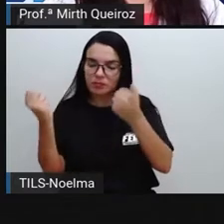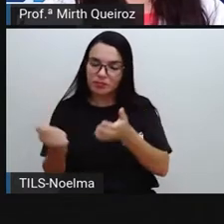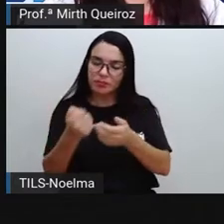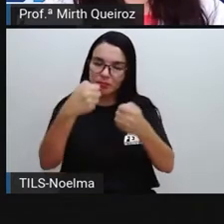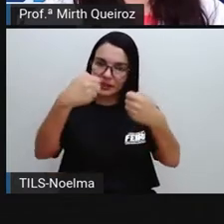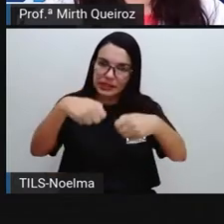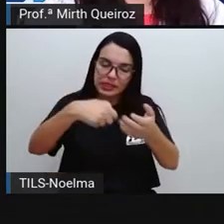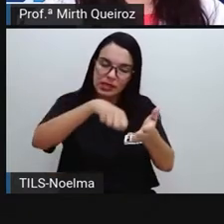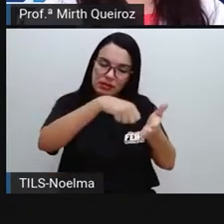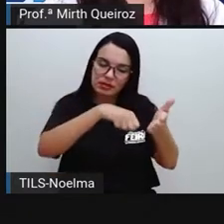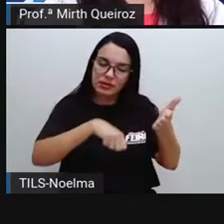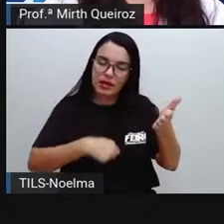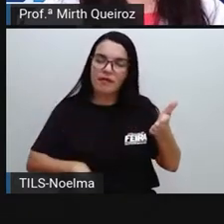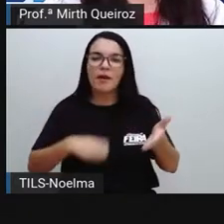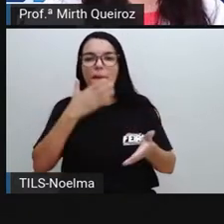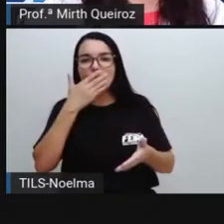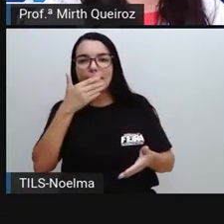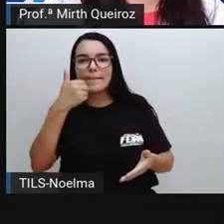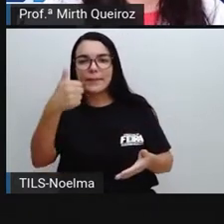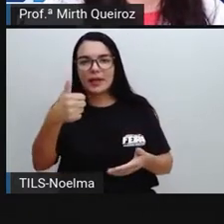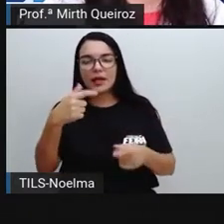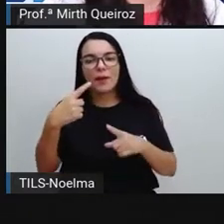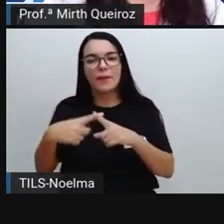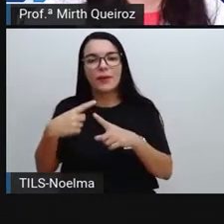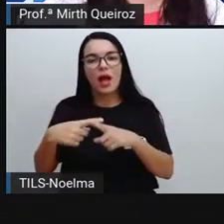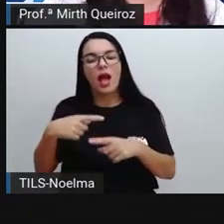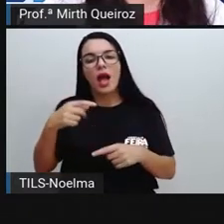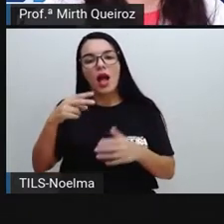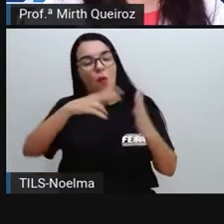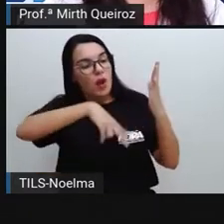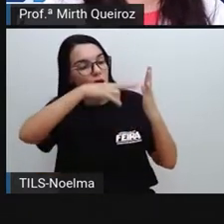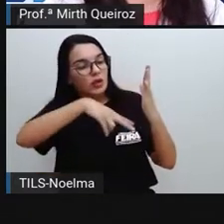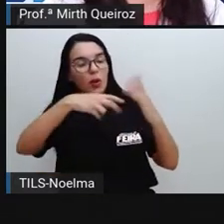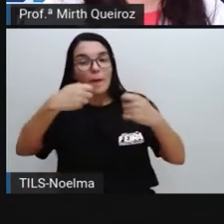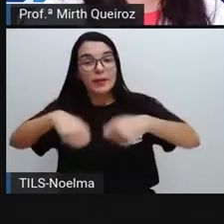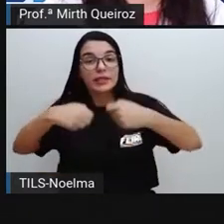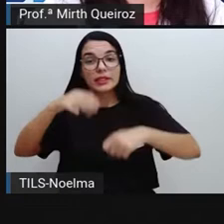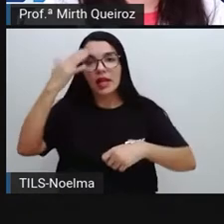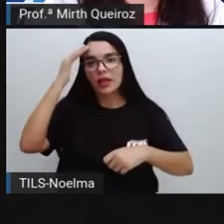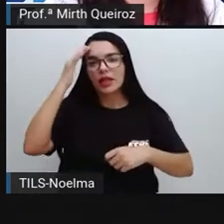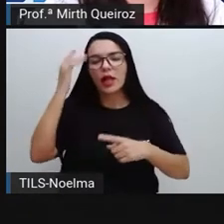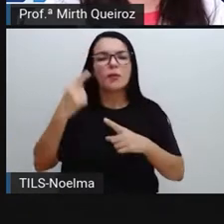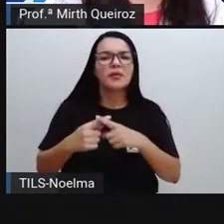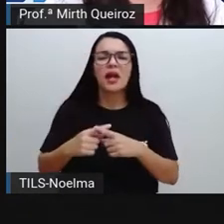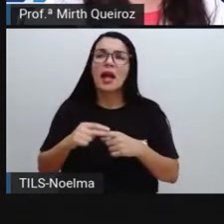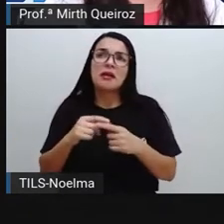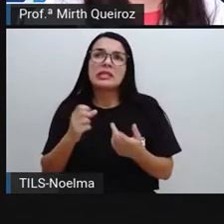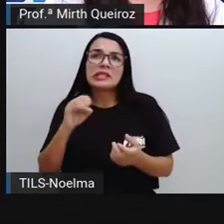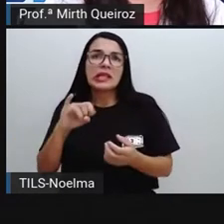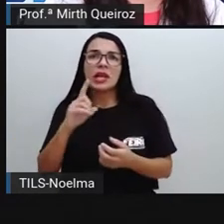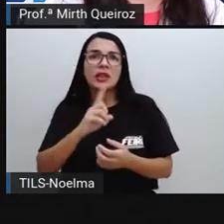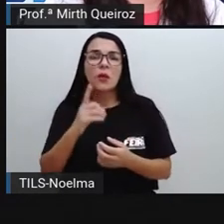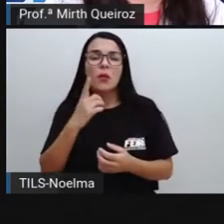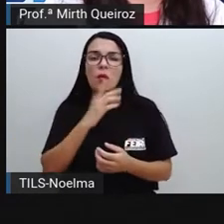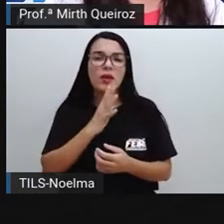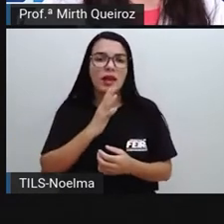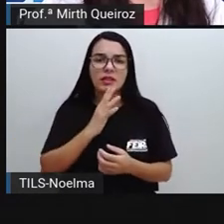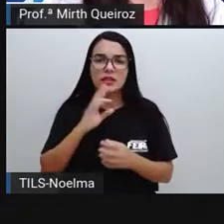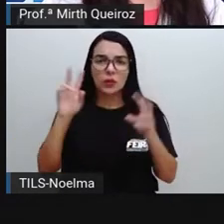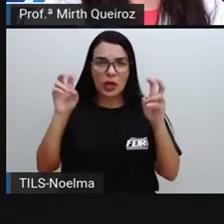forma que o meu leitor possa compreender, mesmo que ele não conheça, não saiba muito sobre esse assunto.